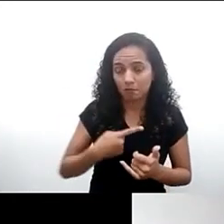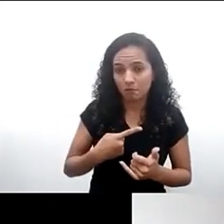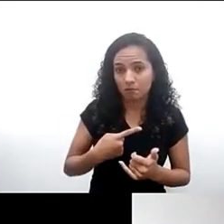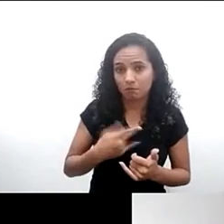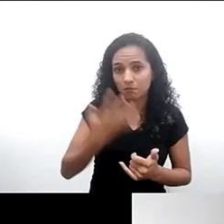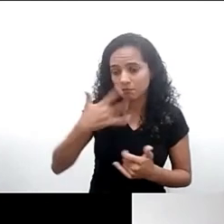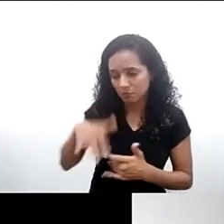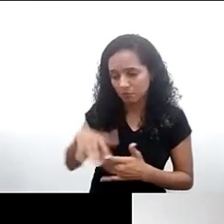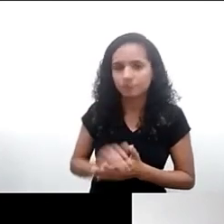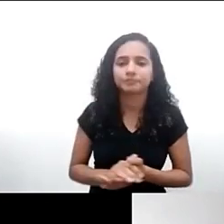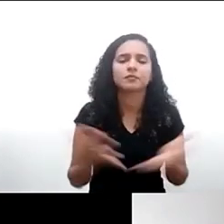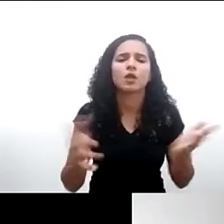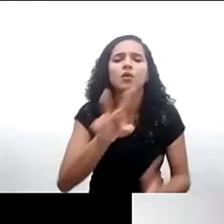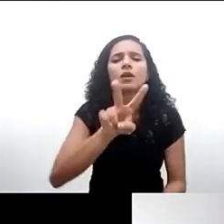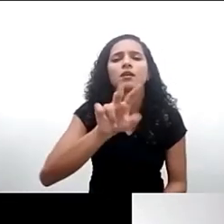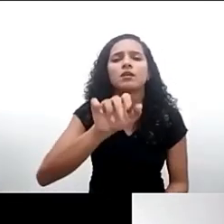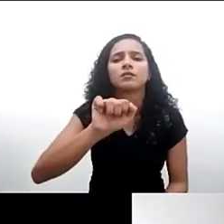destacaria nesse debate